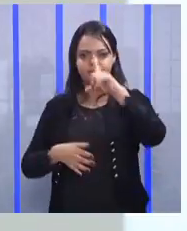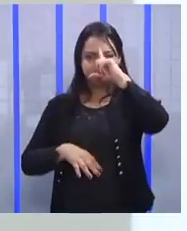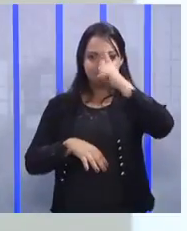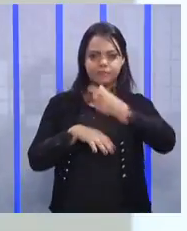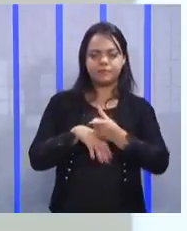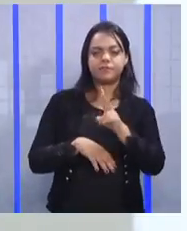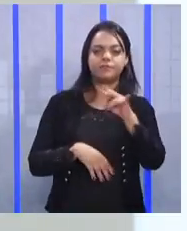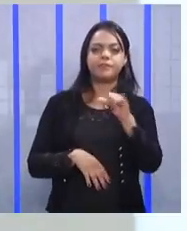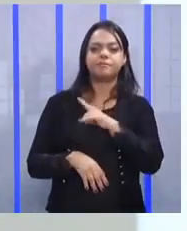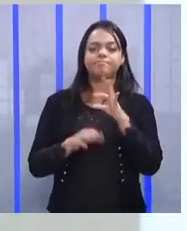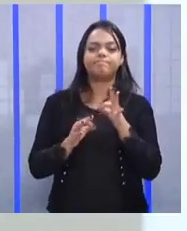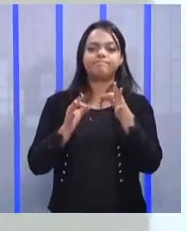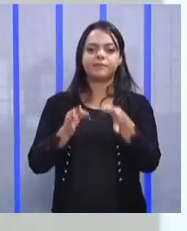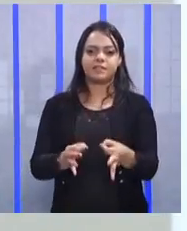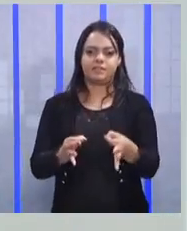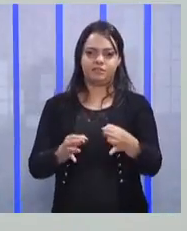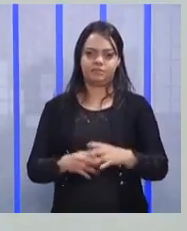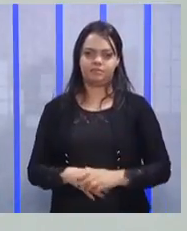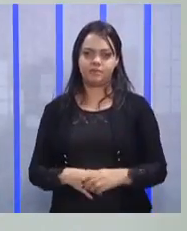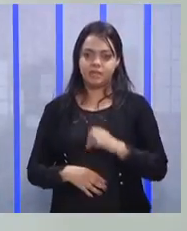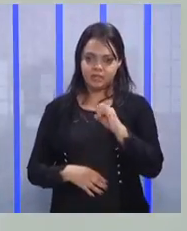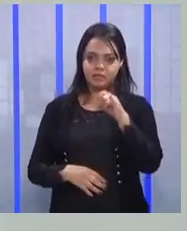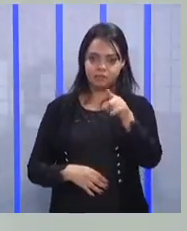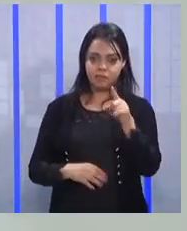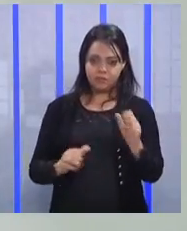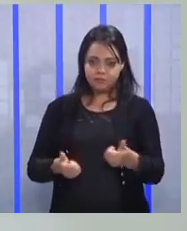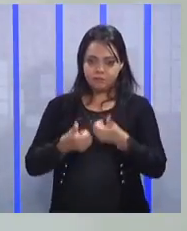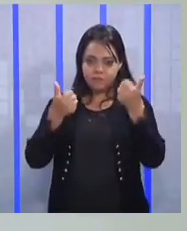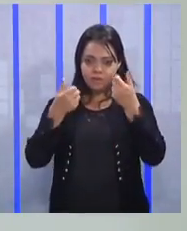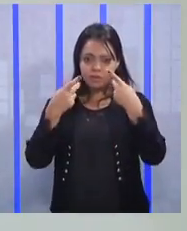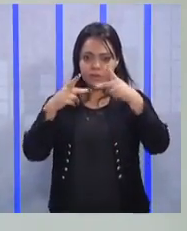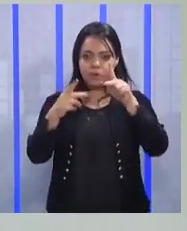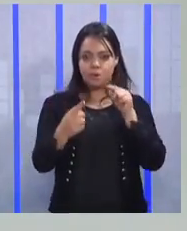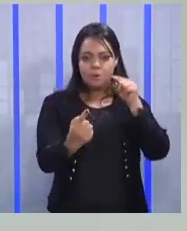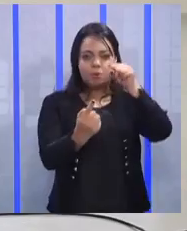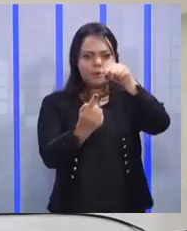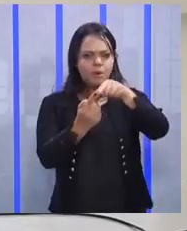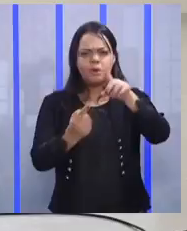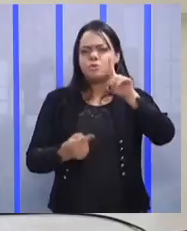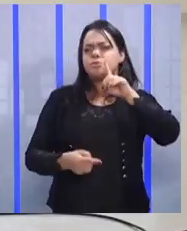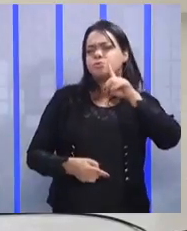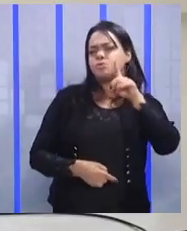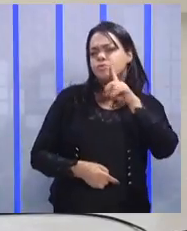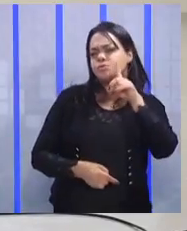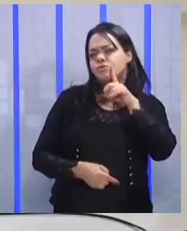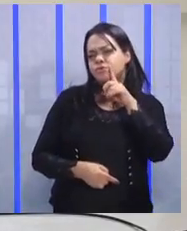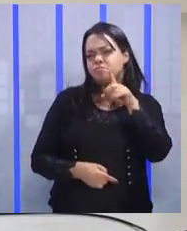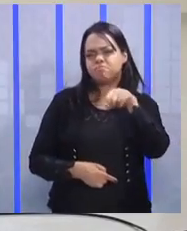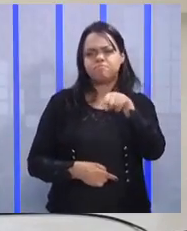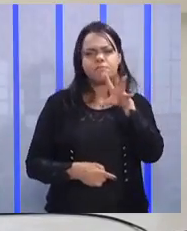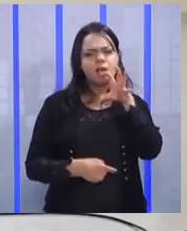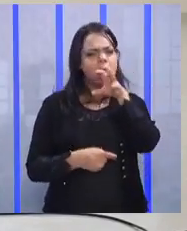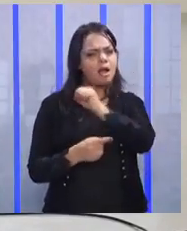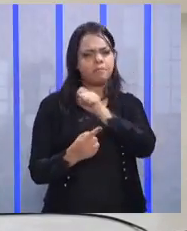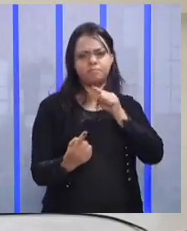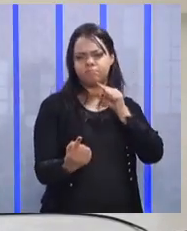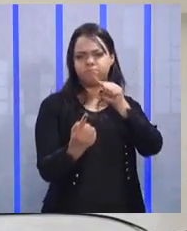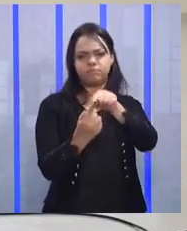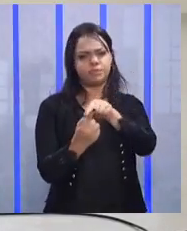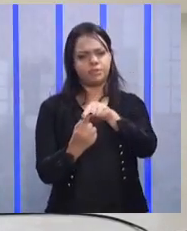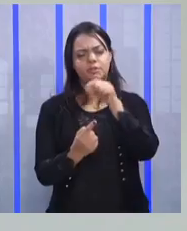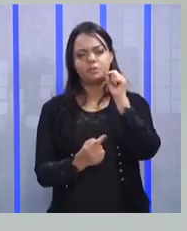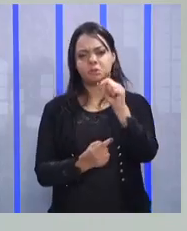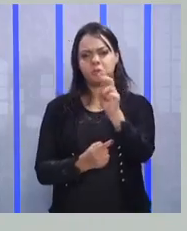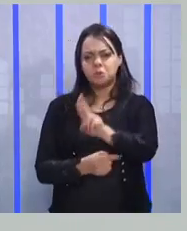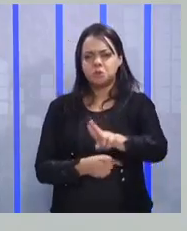exatidão. Se você melhorar a sua objetividade todos os dias, sendo objetivo, utilizando até